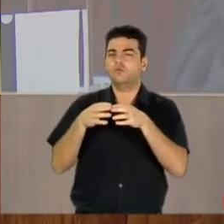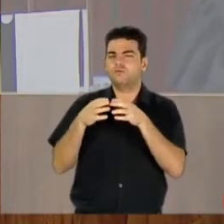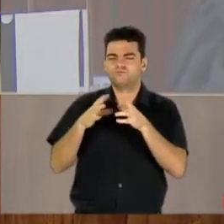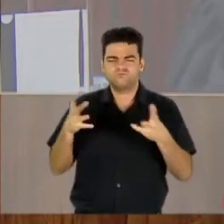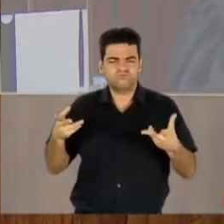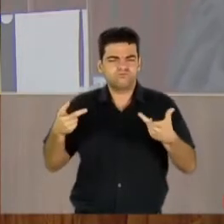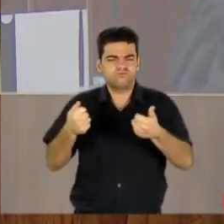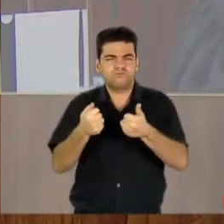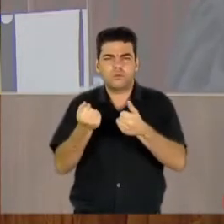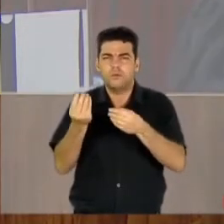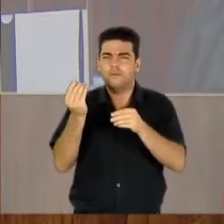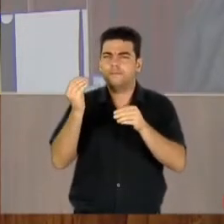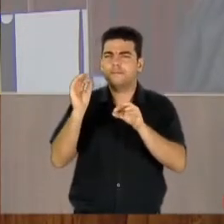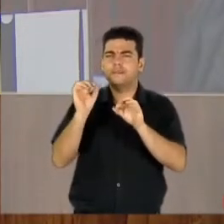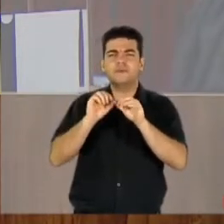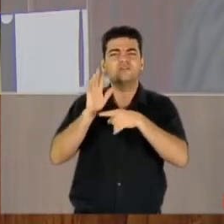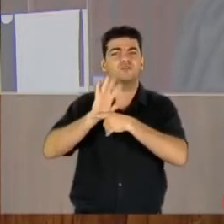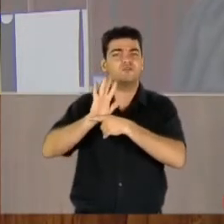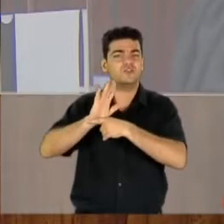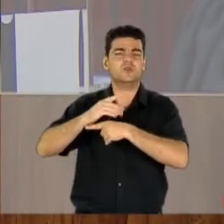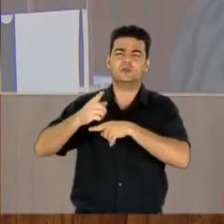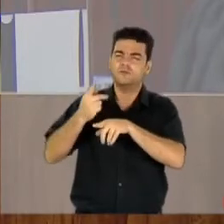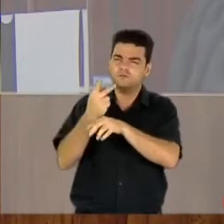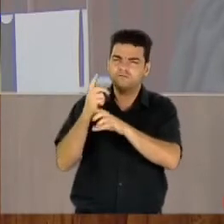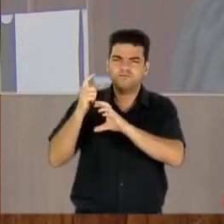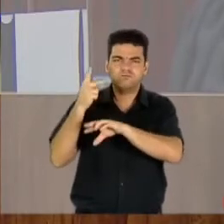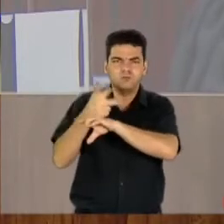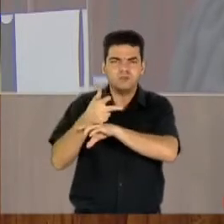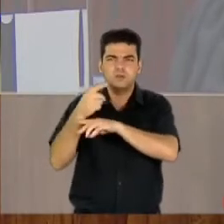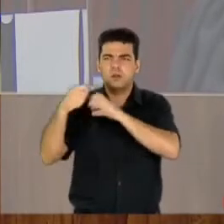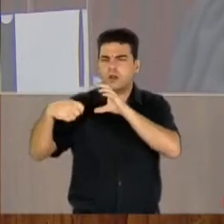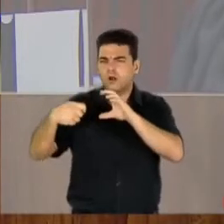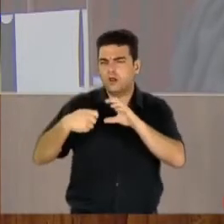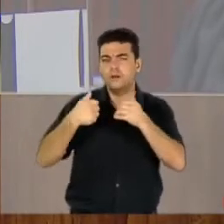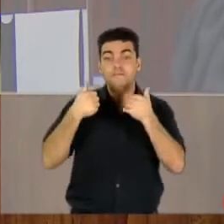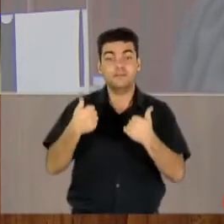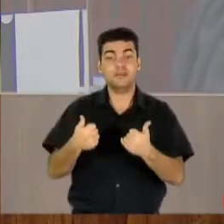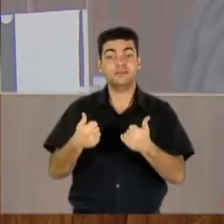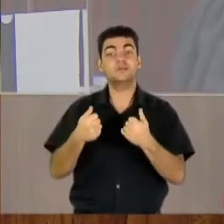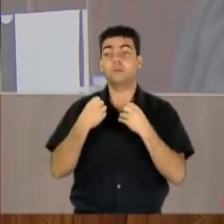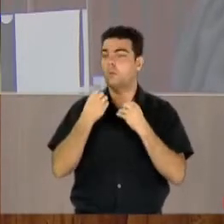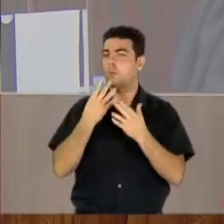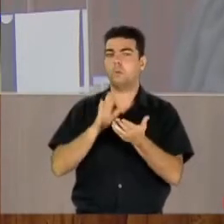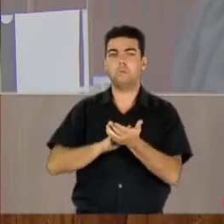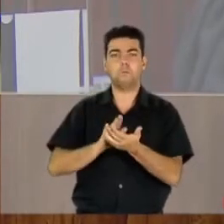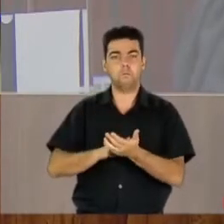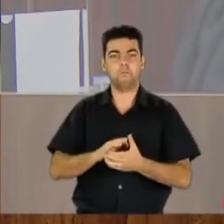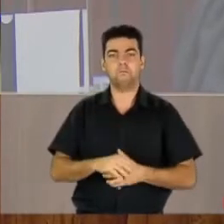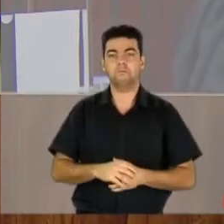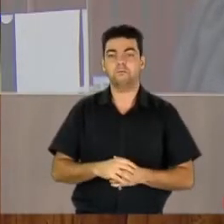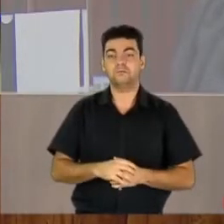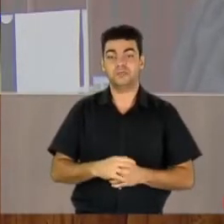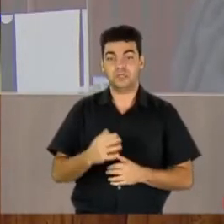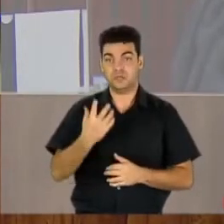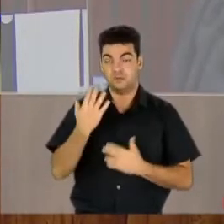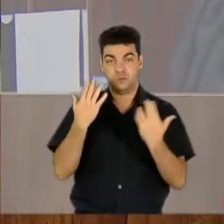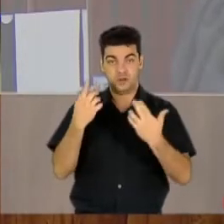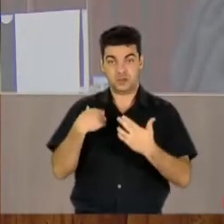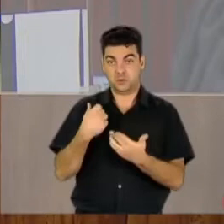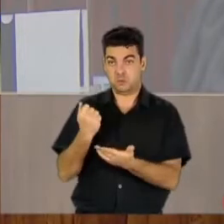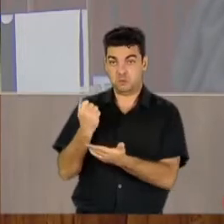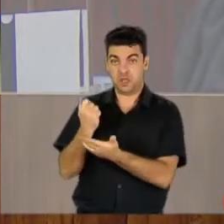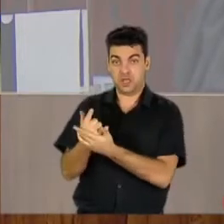altamente qualificada e conduziu a produção inteiramente pro bono, sem que o Tribunal Superior